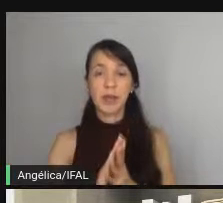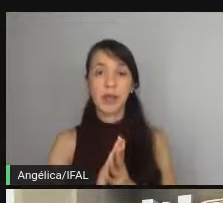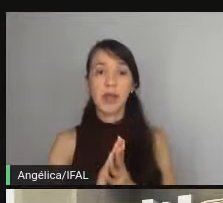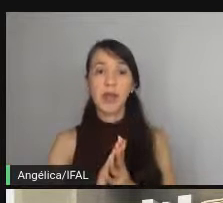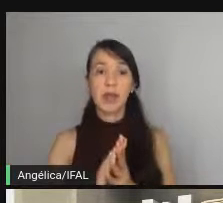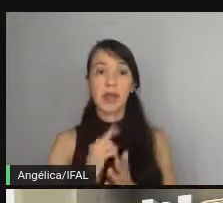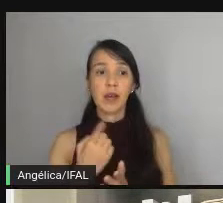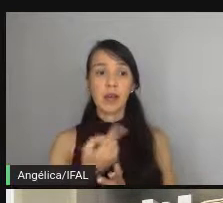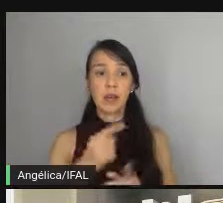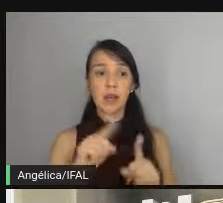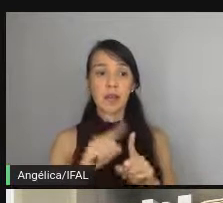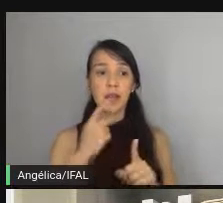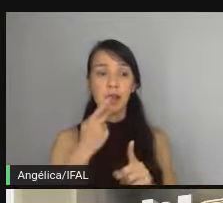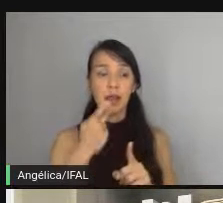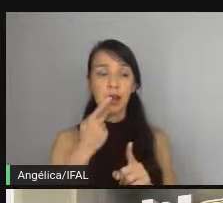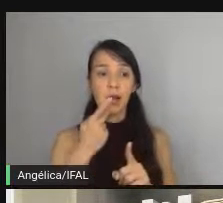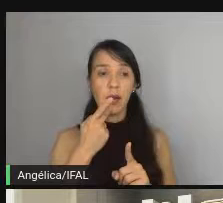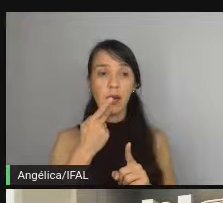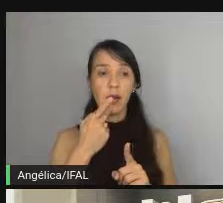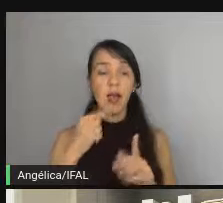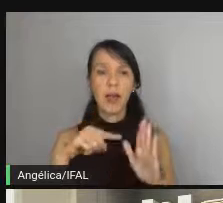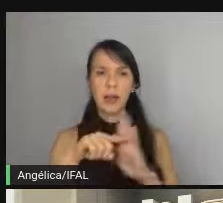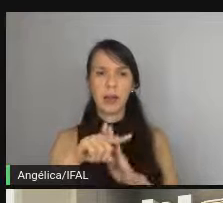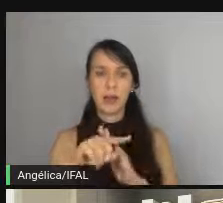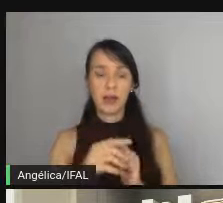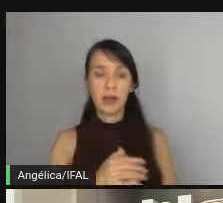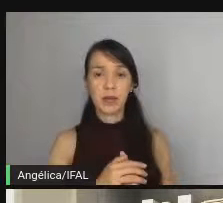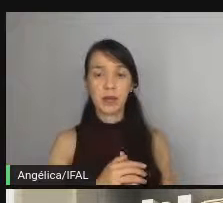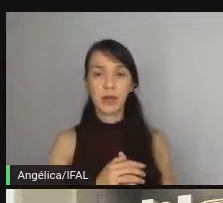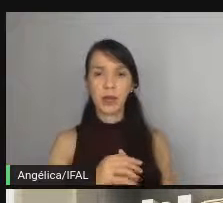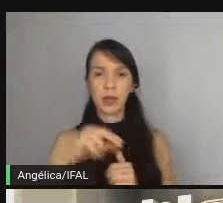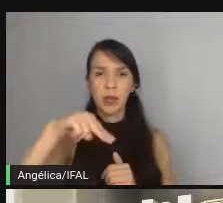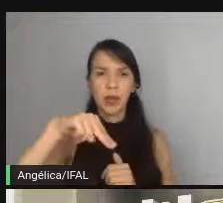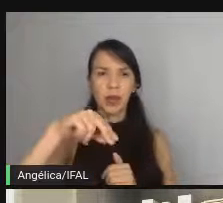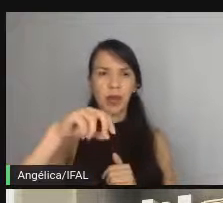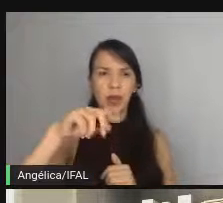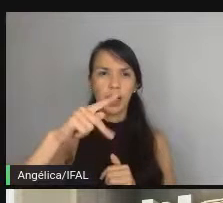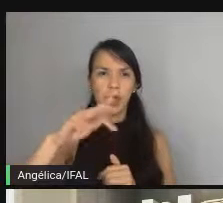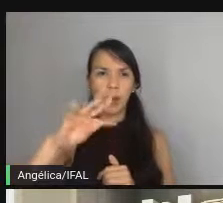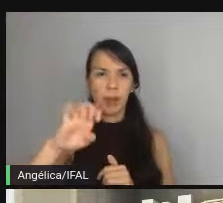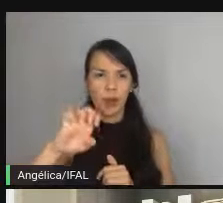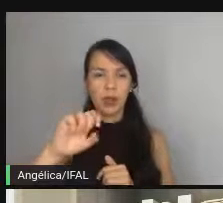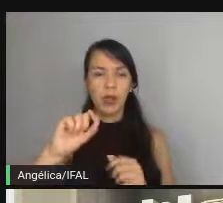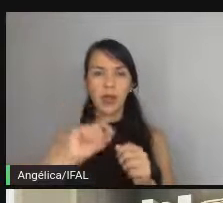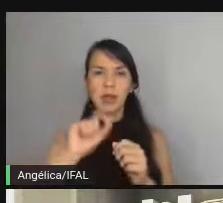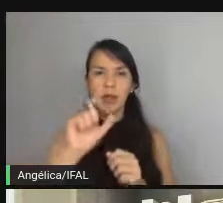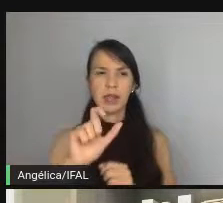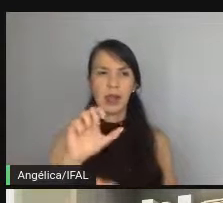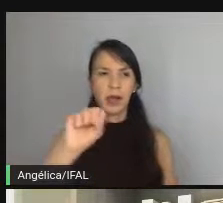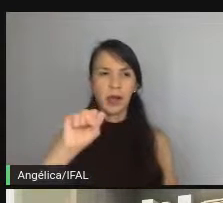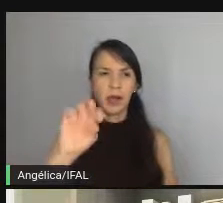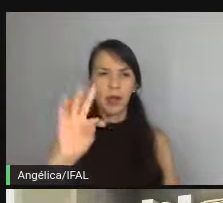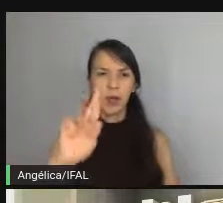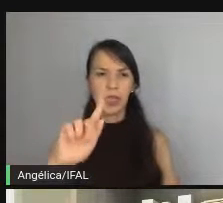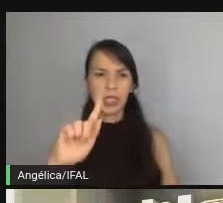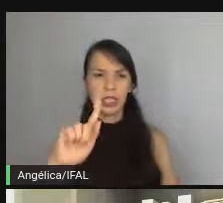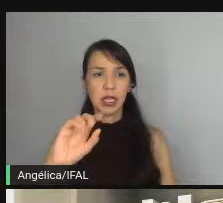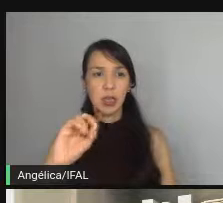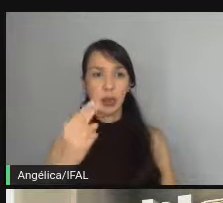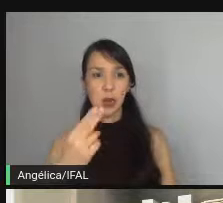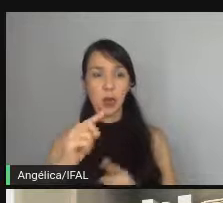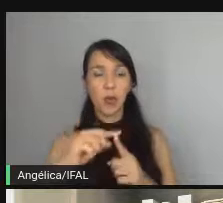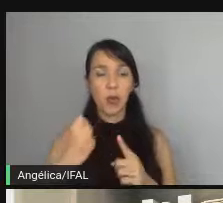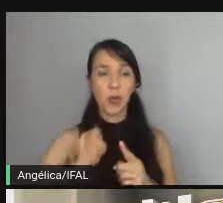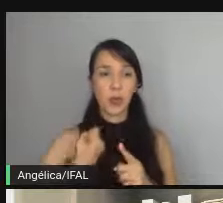a gente falou sobre estático aí eu pergunto no endpoint o resultado deveria ser um string ou deveria ser um decimal